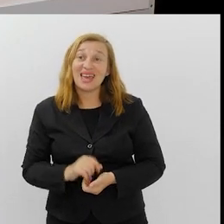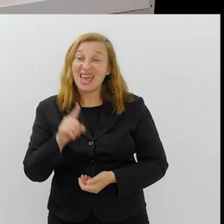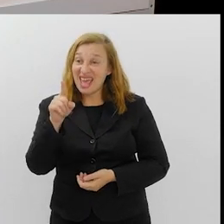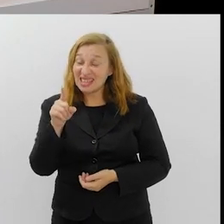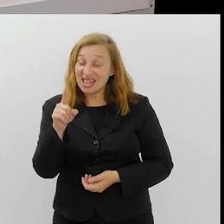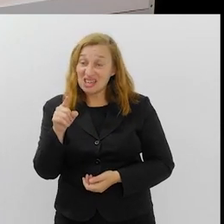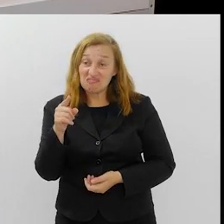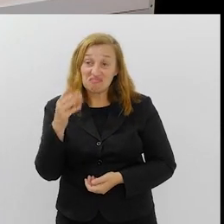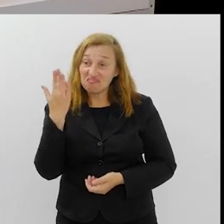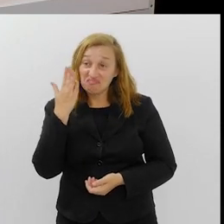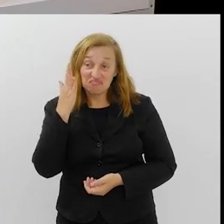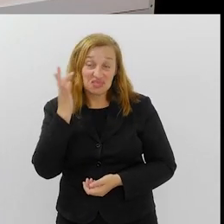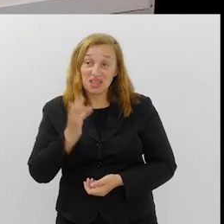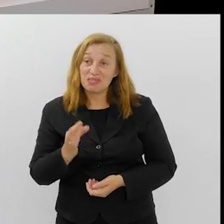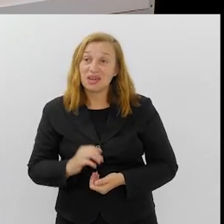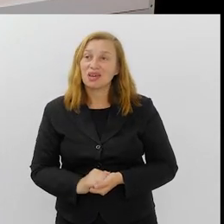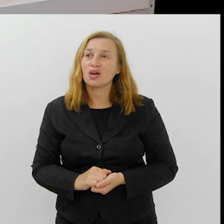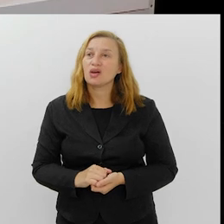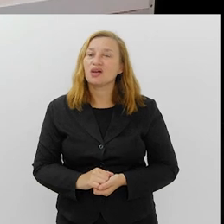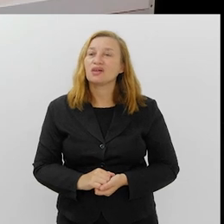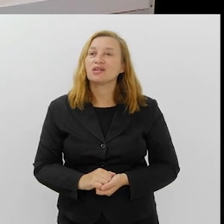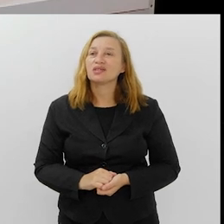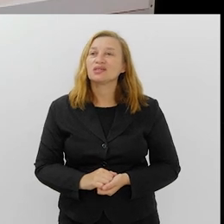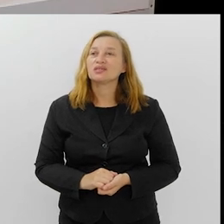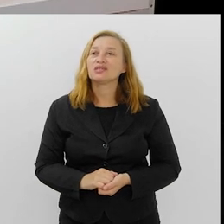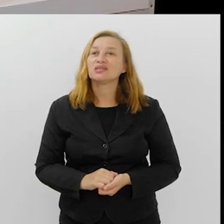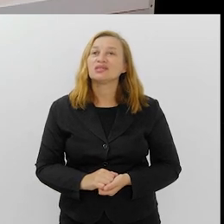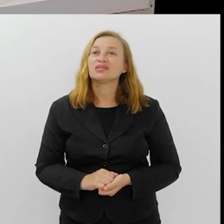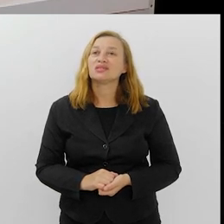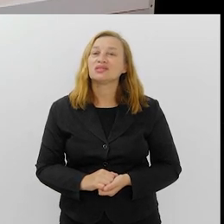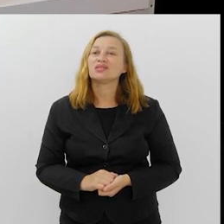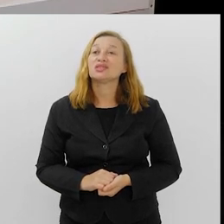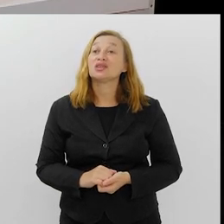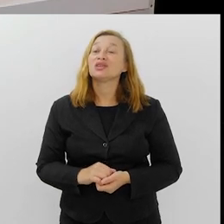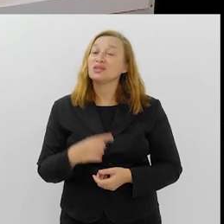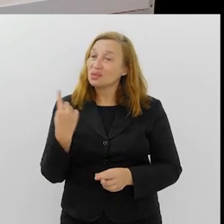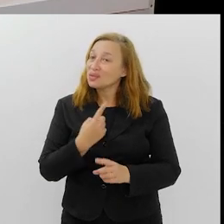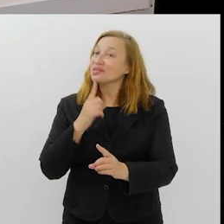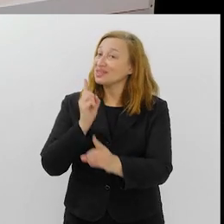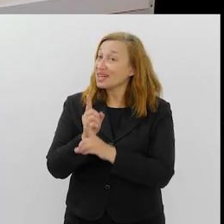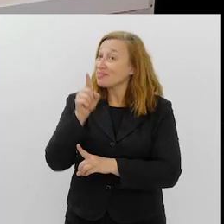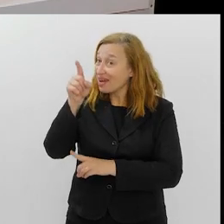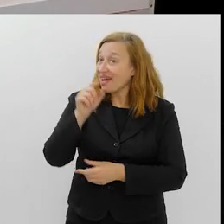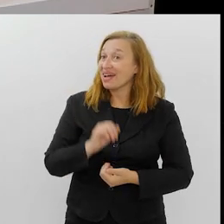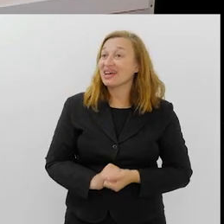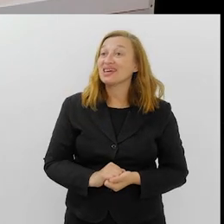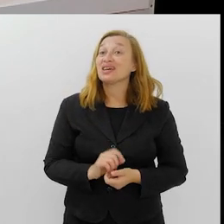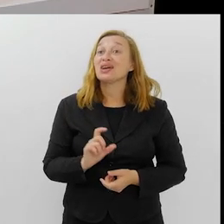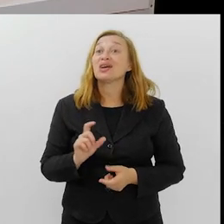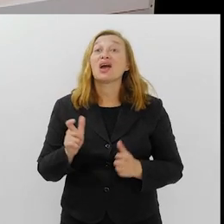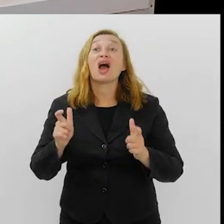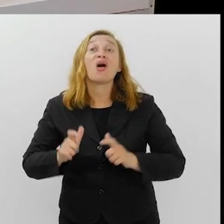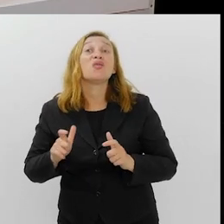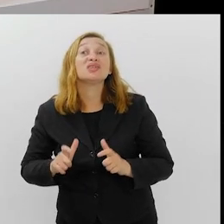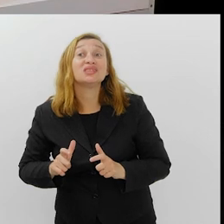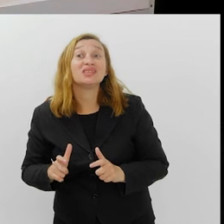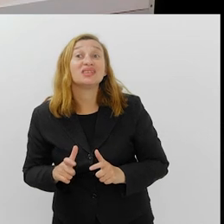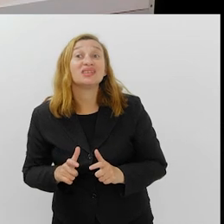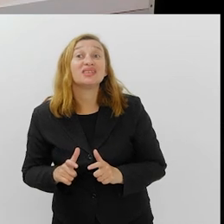Essa eu nem tinha visto. Nos cruzamos lá, né? Oi? Nos cruzamos lá. Nos cruzamos lá, com certeza. Isso é?